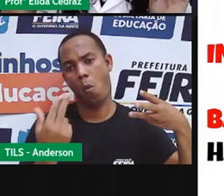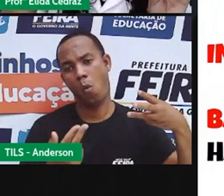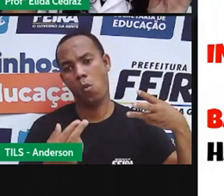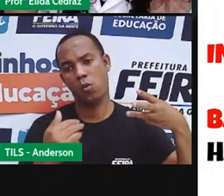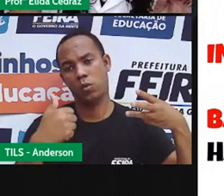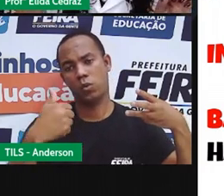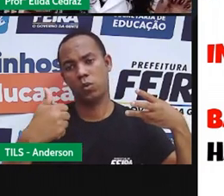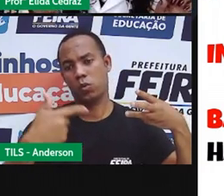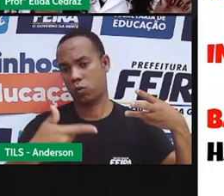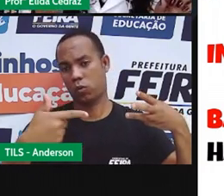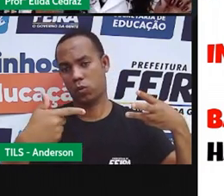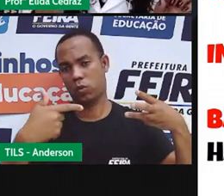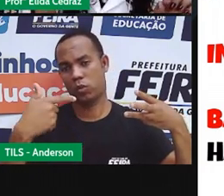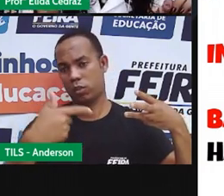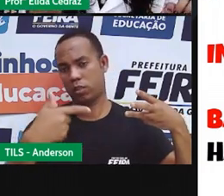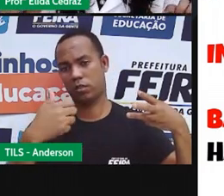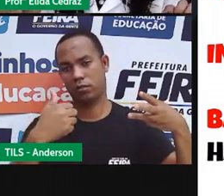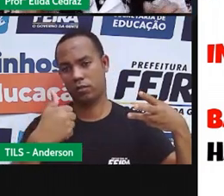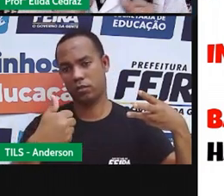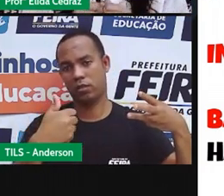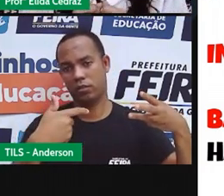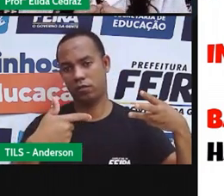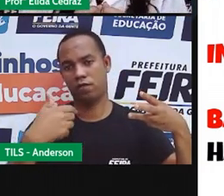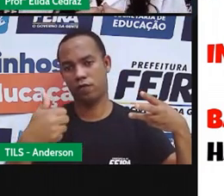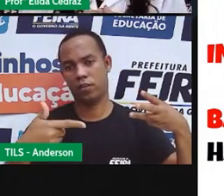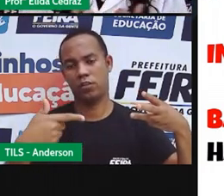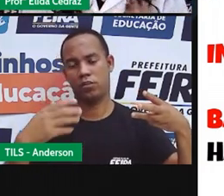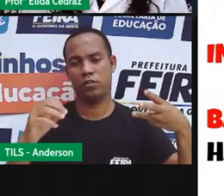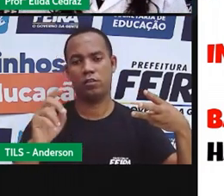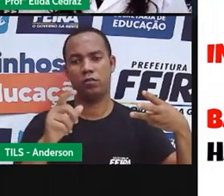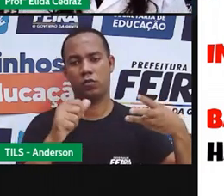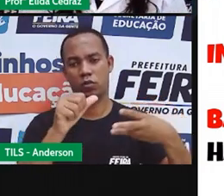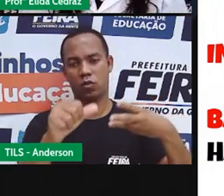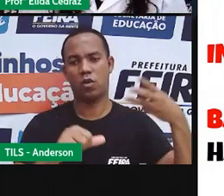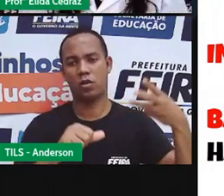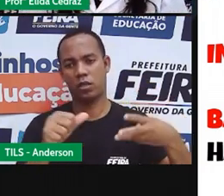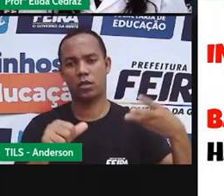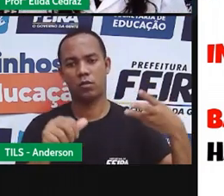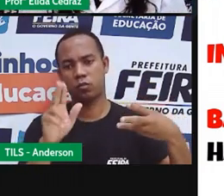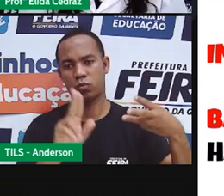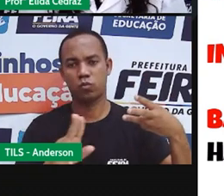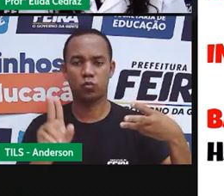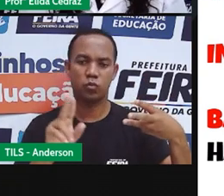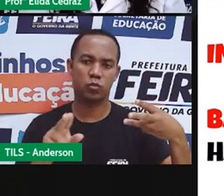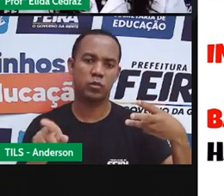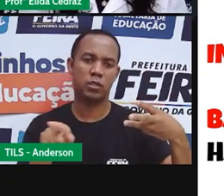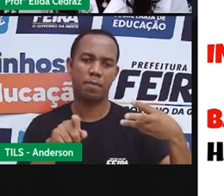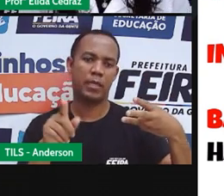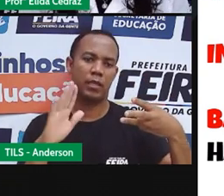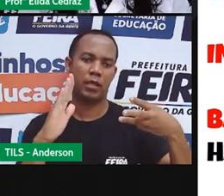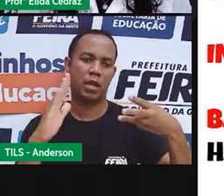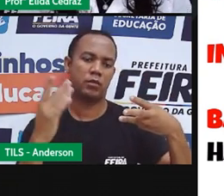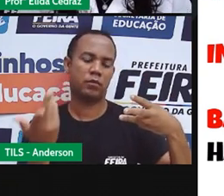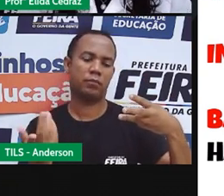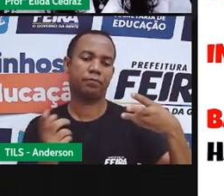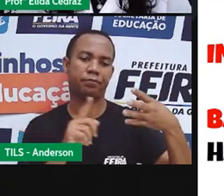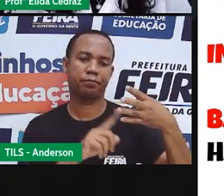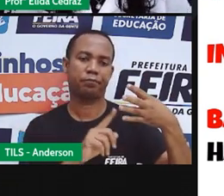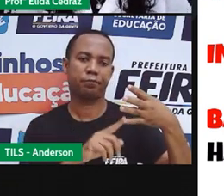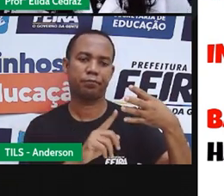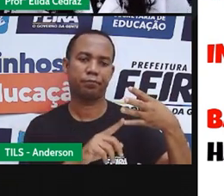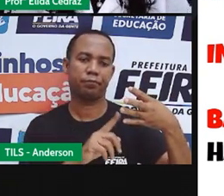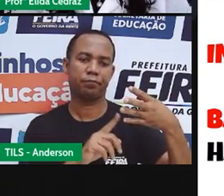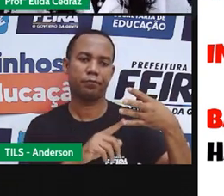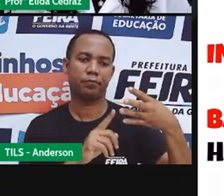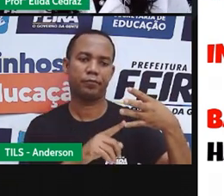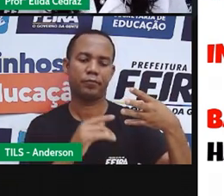vai transformar a energia nessas duas correntes que nós podemos utilizar na nossa casa. E também de